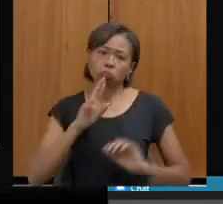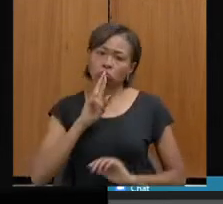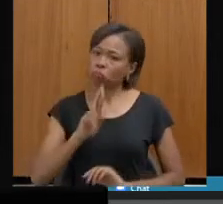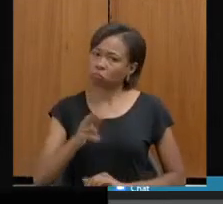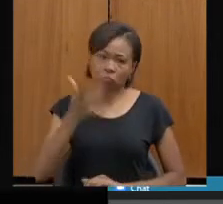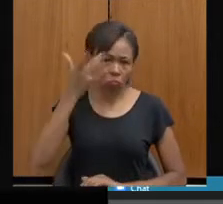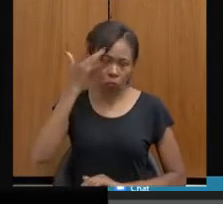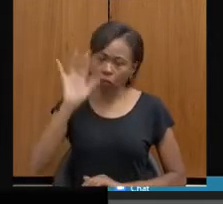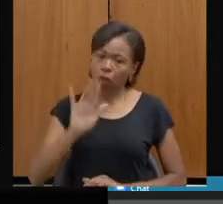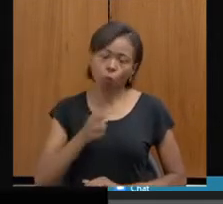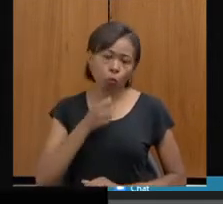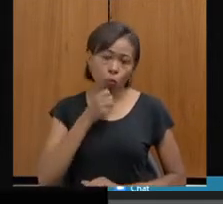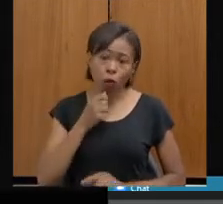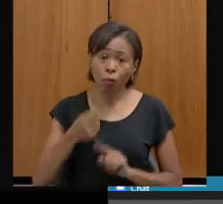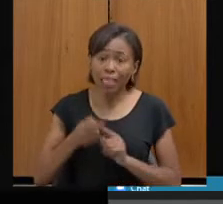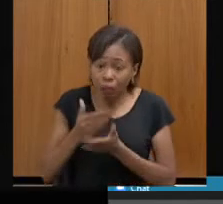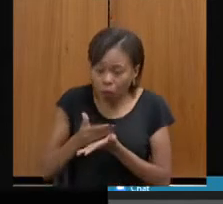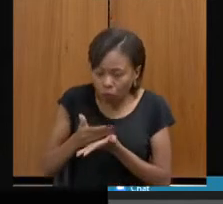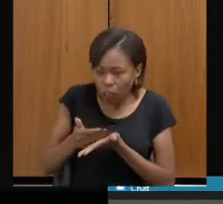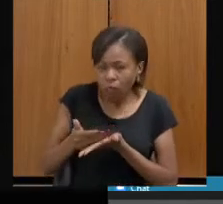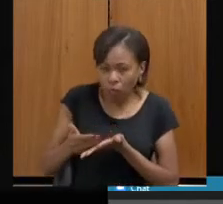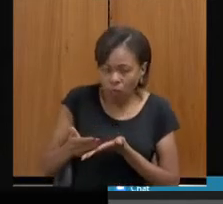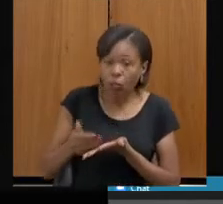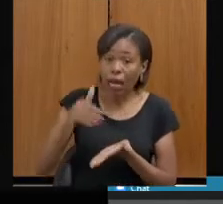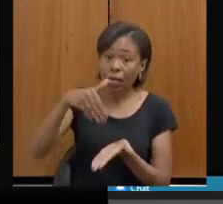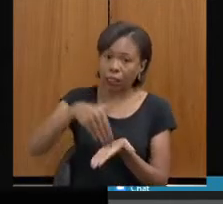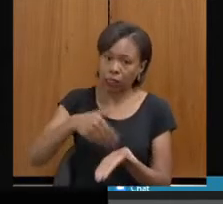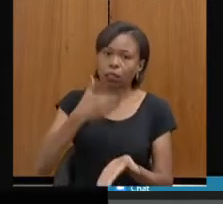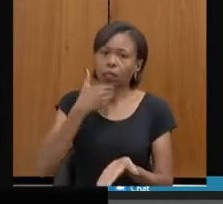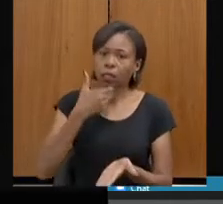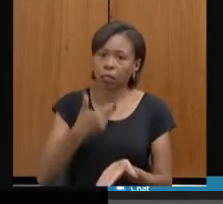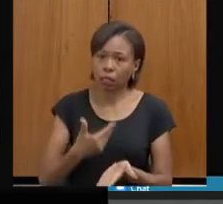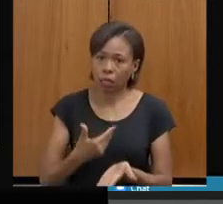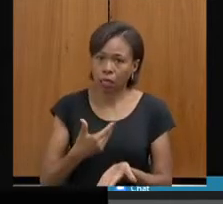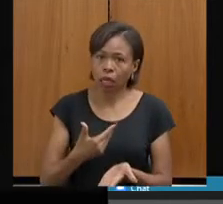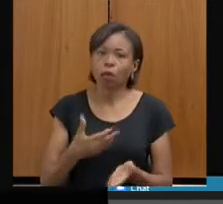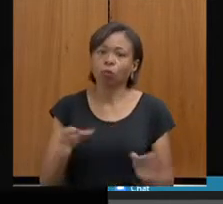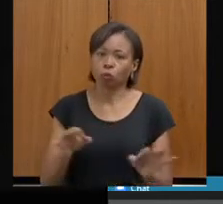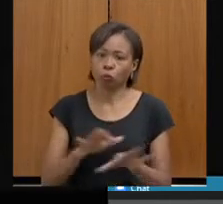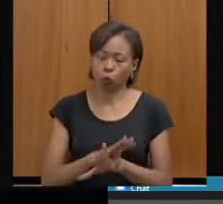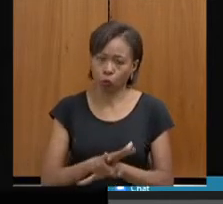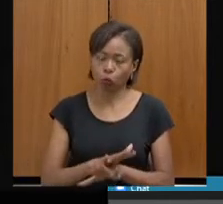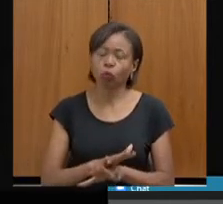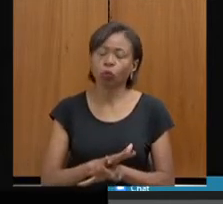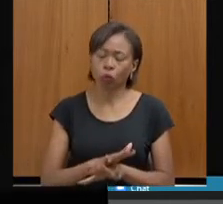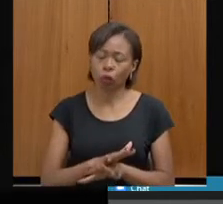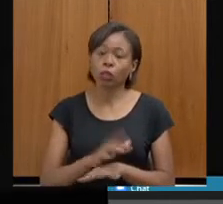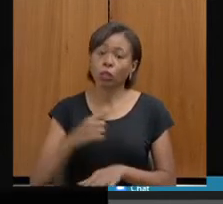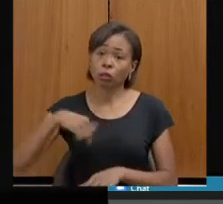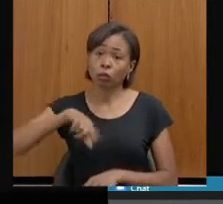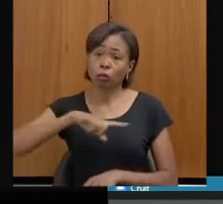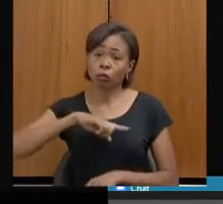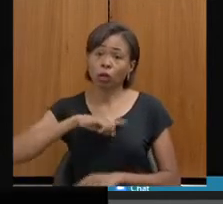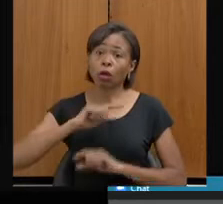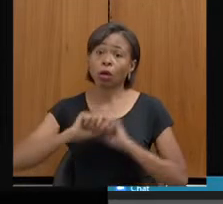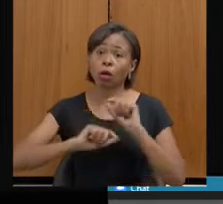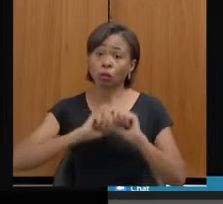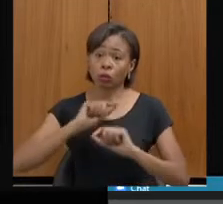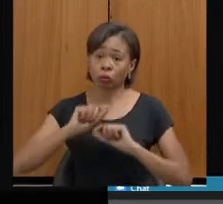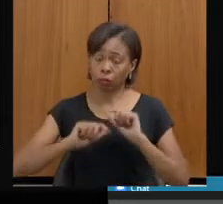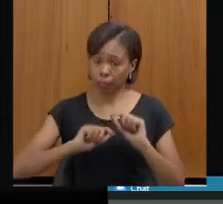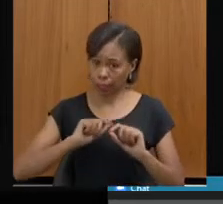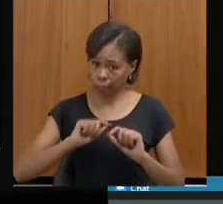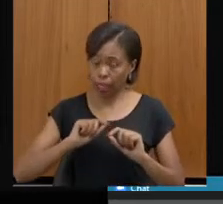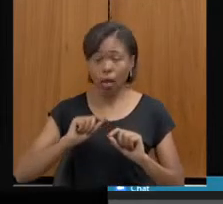começando a ser feito agora para ser entregue em dezembro, mas a nossa expectativa, acredita-se que nós tivemos